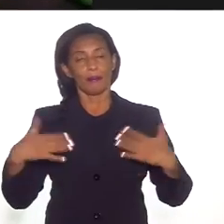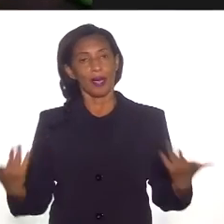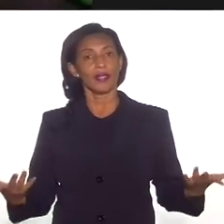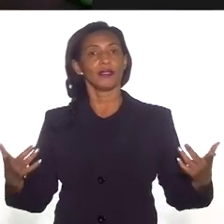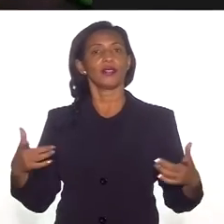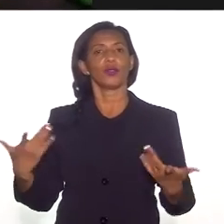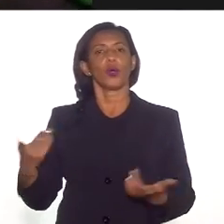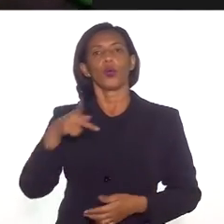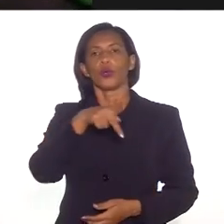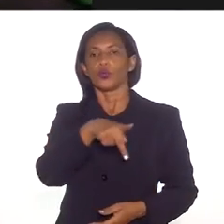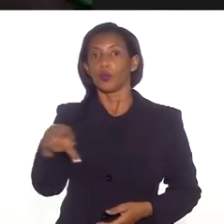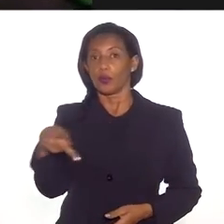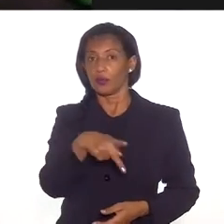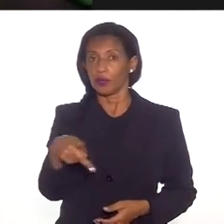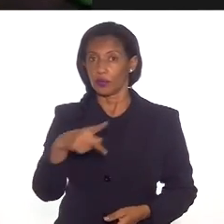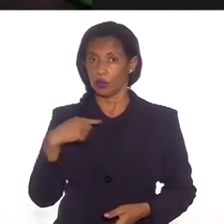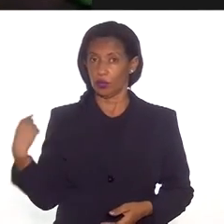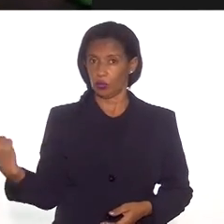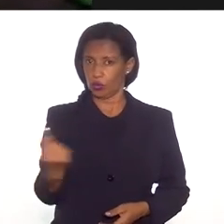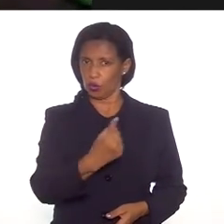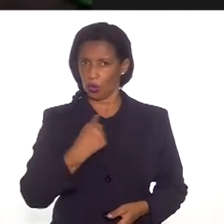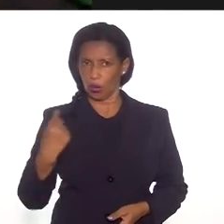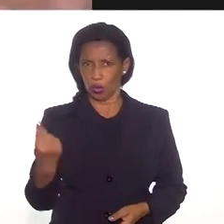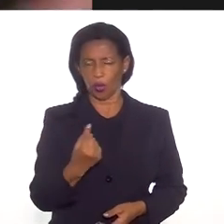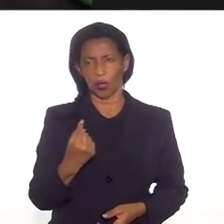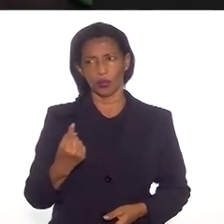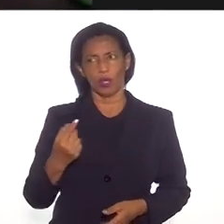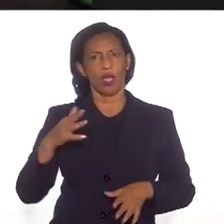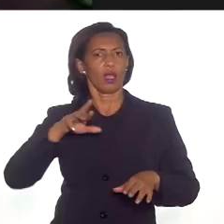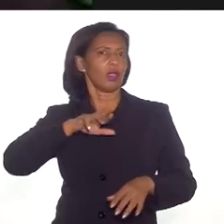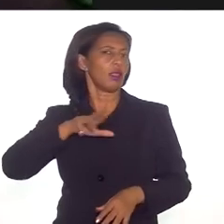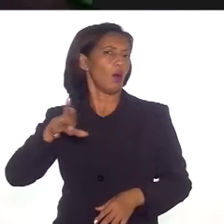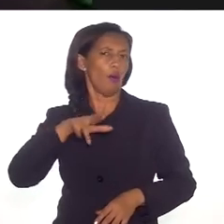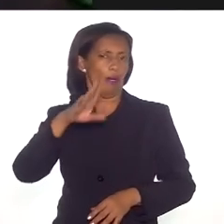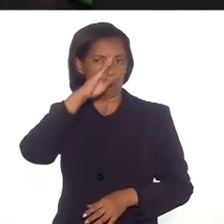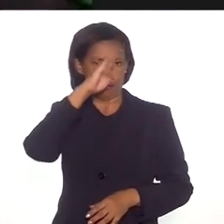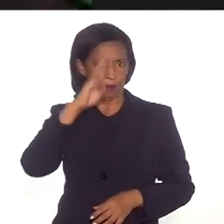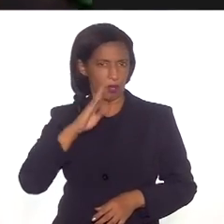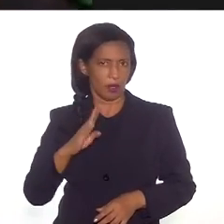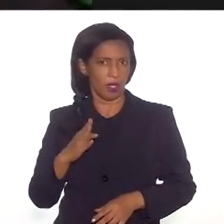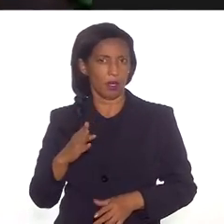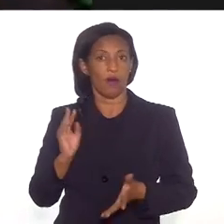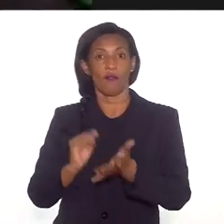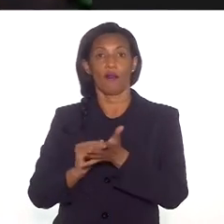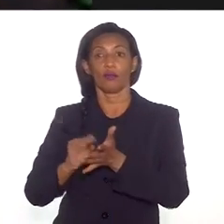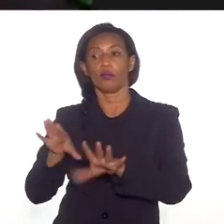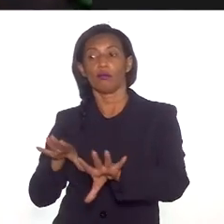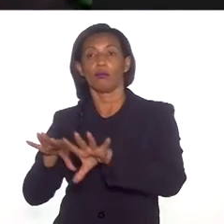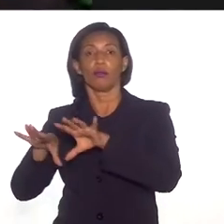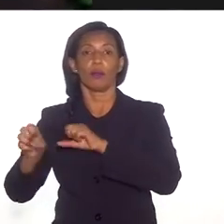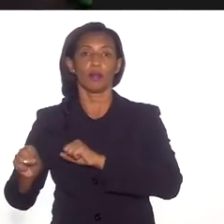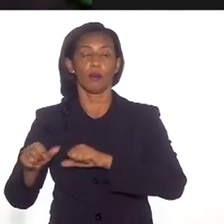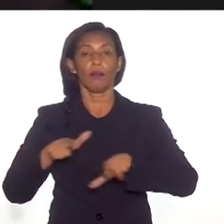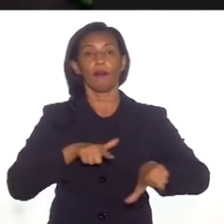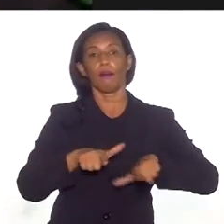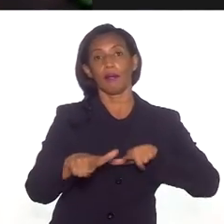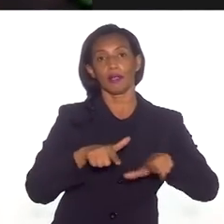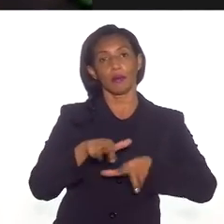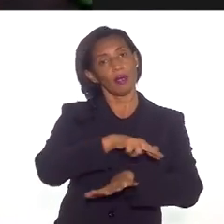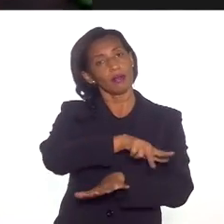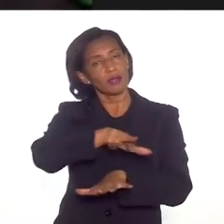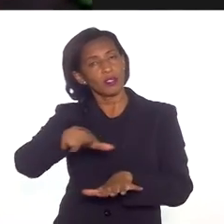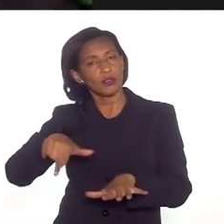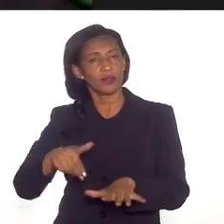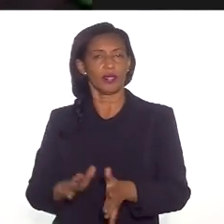Mas, é claro, os professores nossos, nem sempre os professores brasileiros, nem sempre foram formados para trabalhar